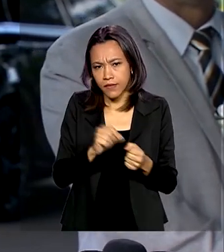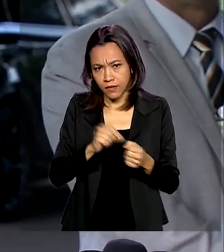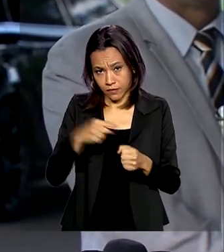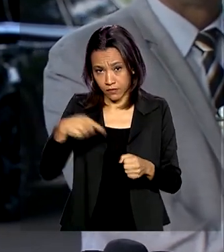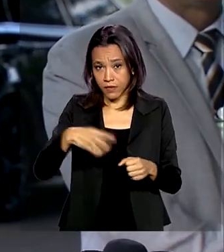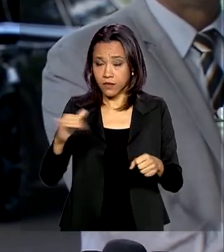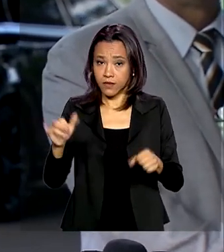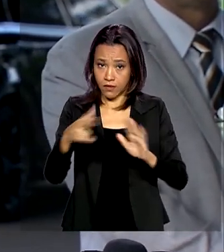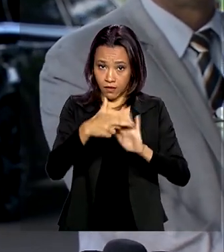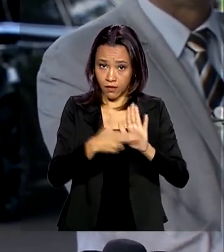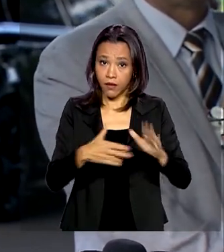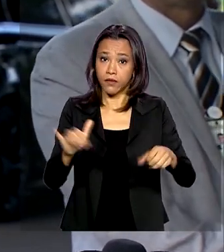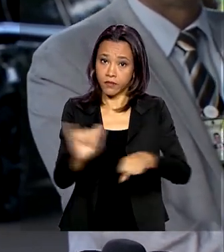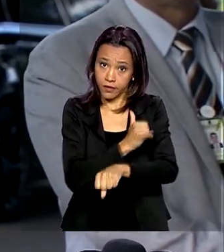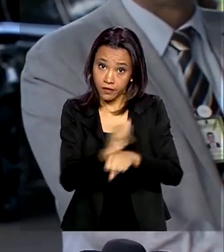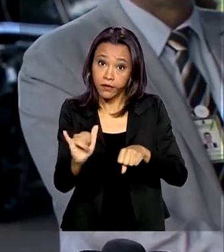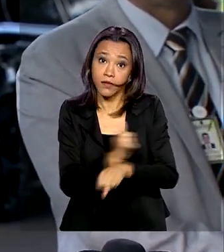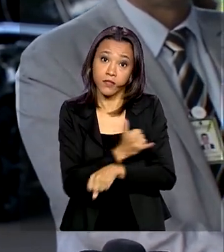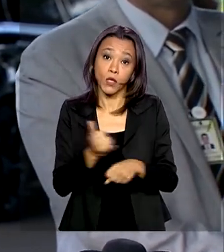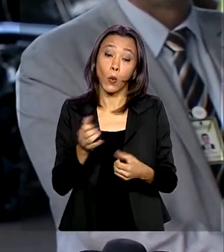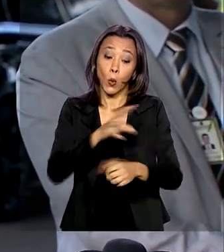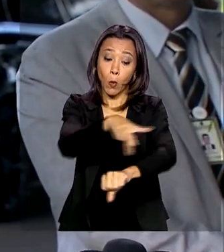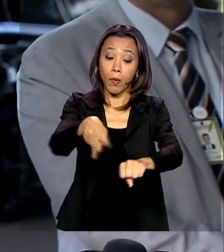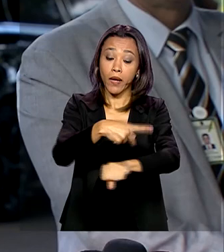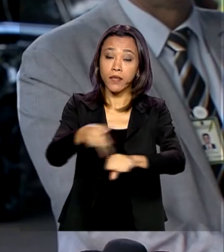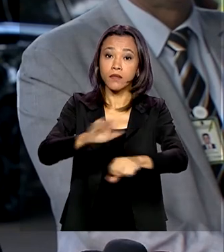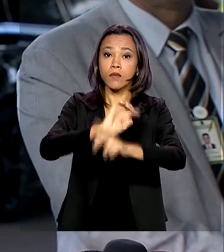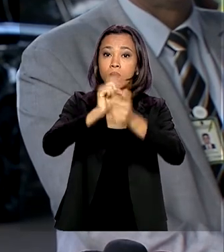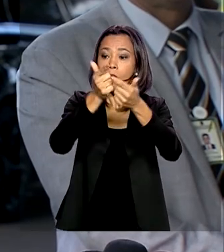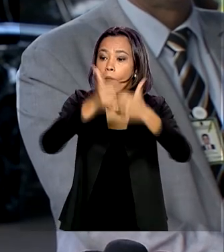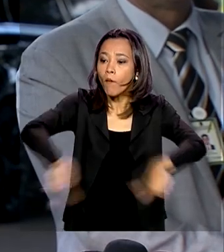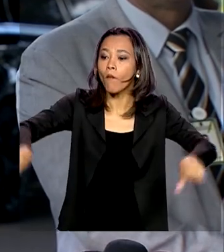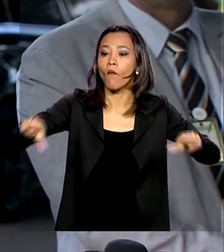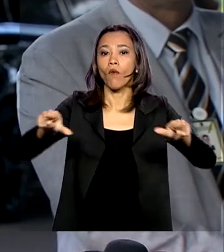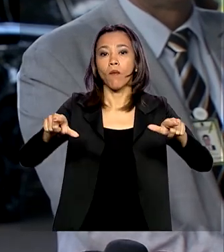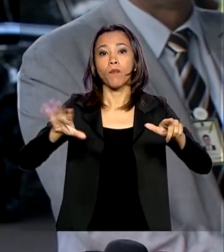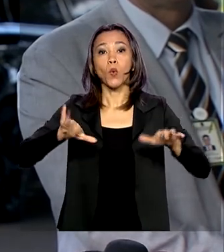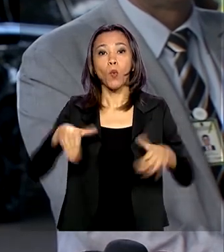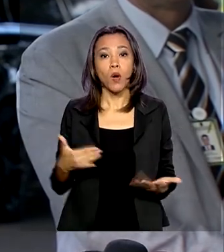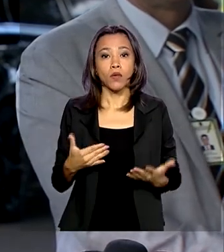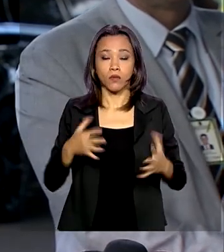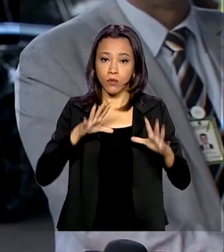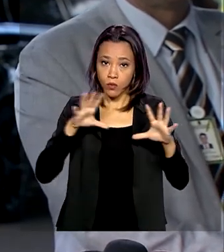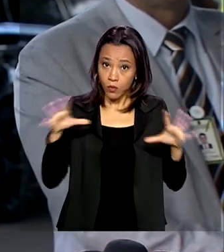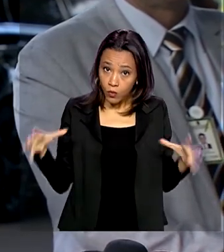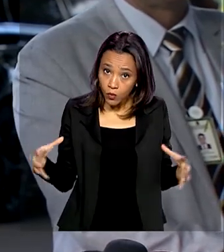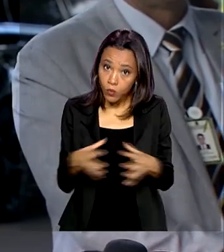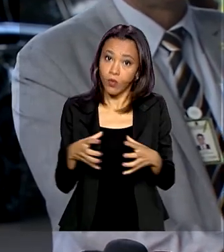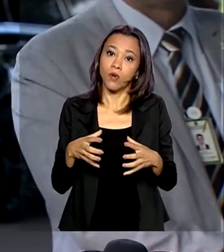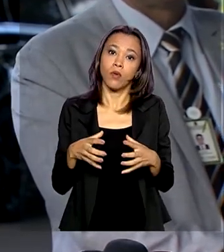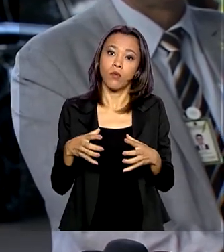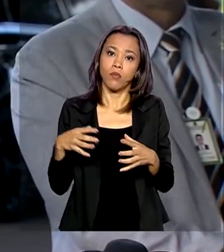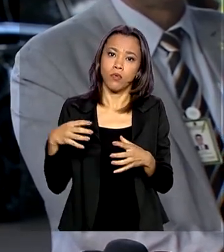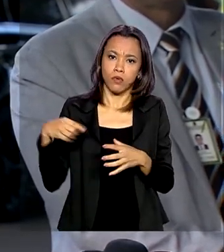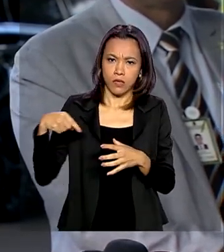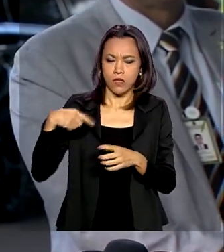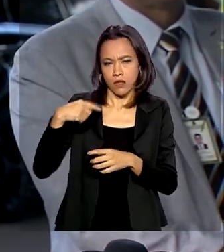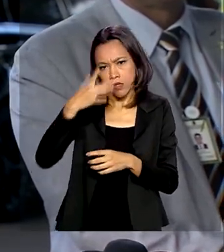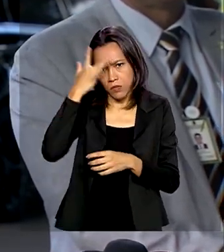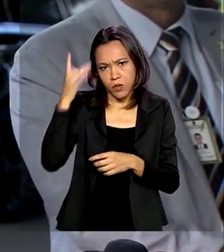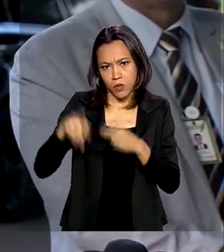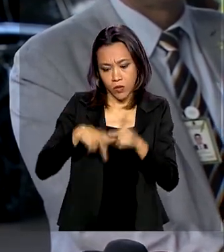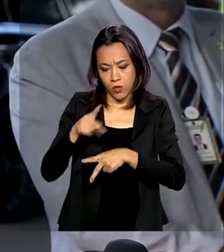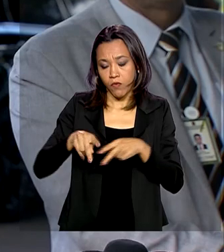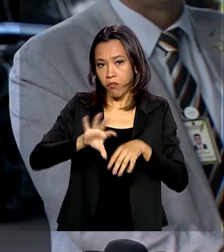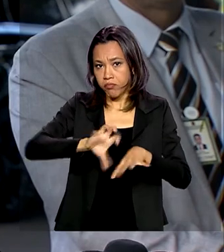Um país só estará imune ao vírus quando uma parte da sua população for infectada, já que não tem